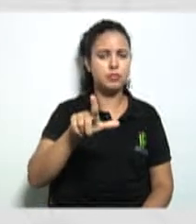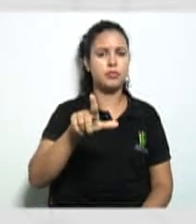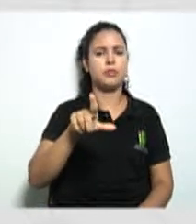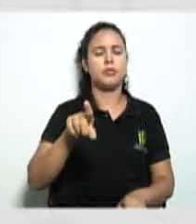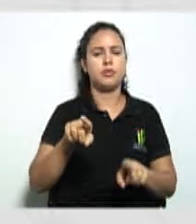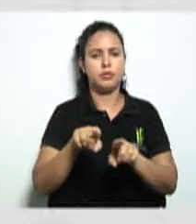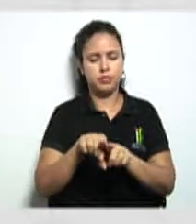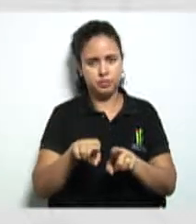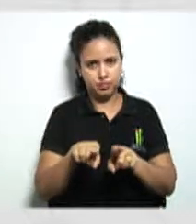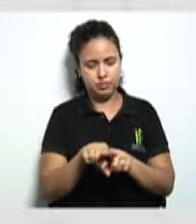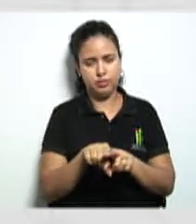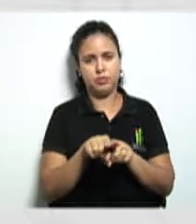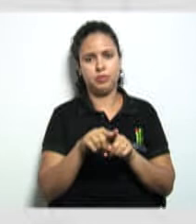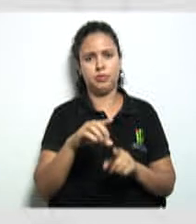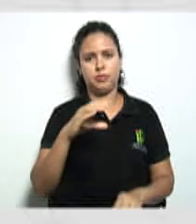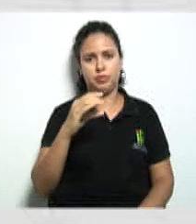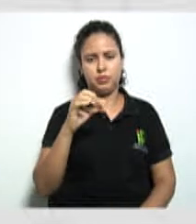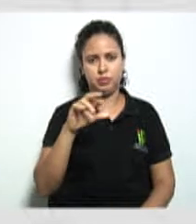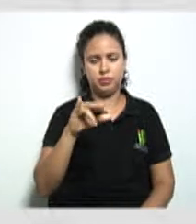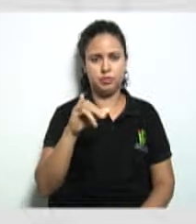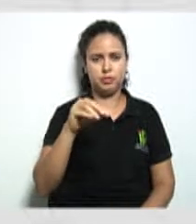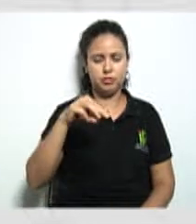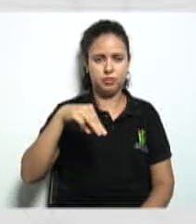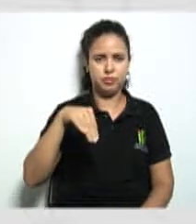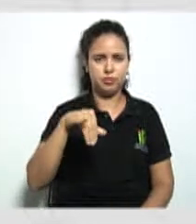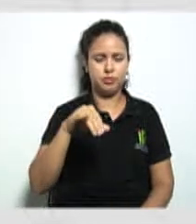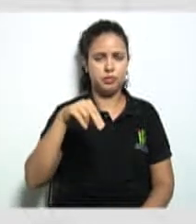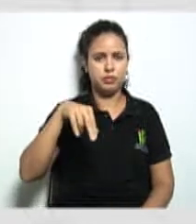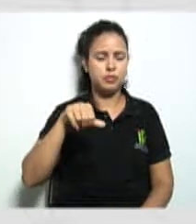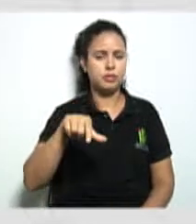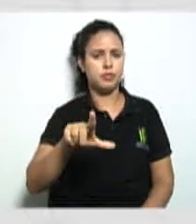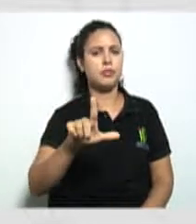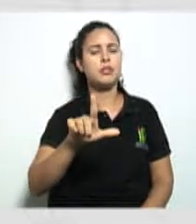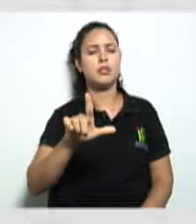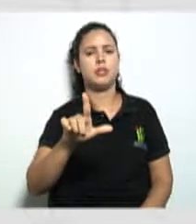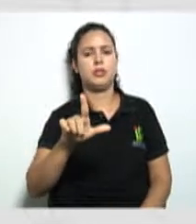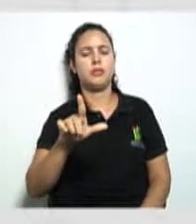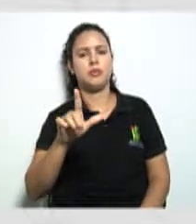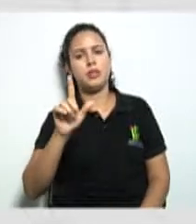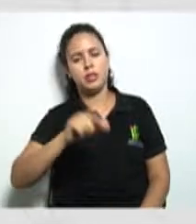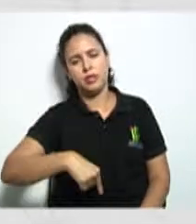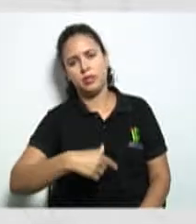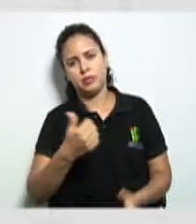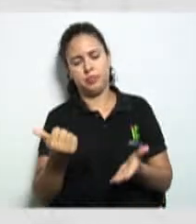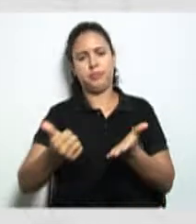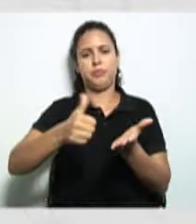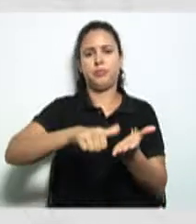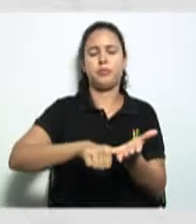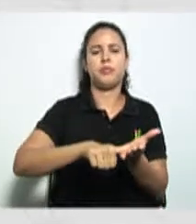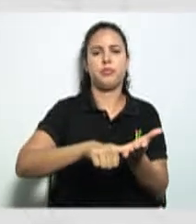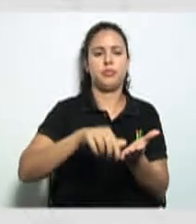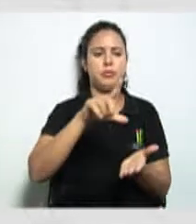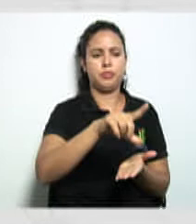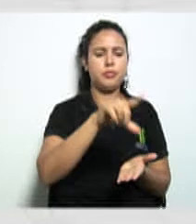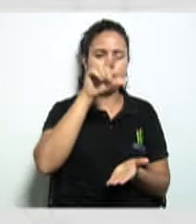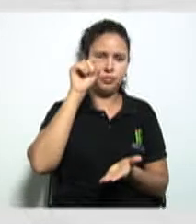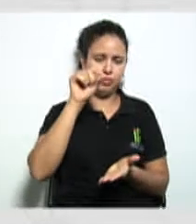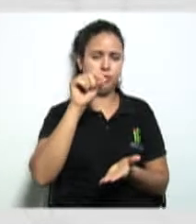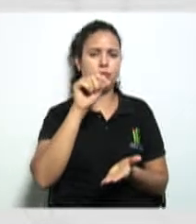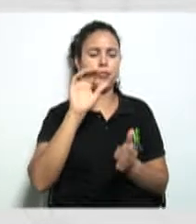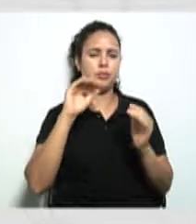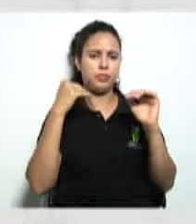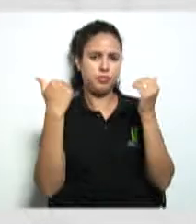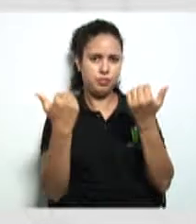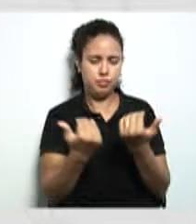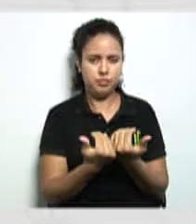serão os diretores são aqueles membros associados que foram escolhidos na assembleia